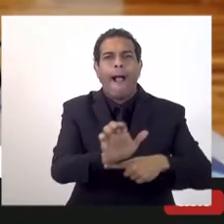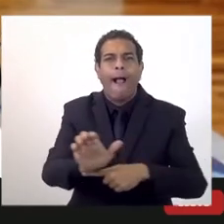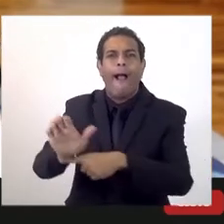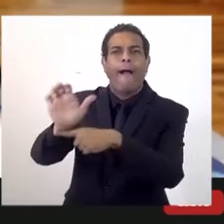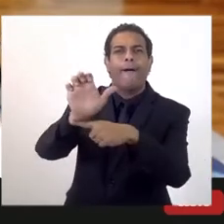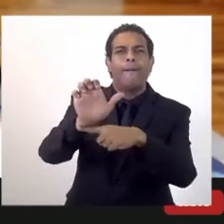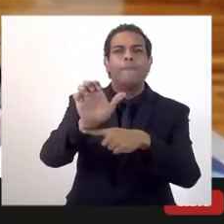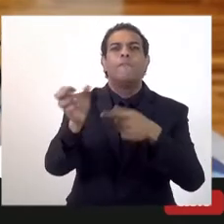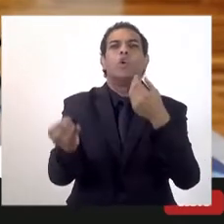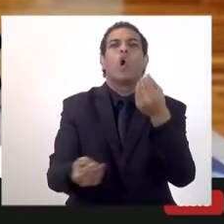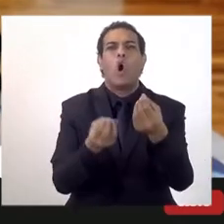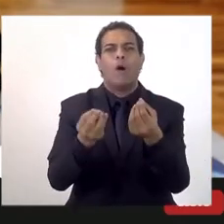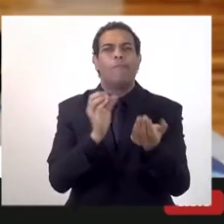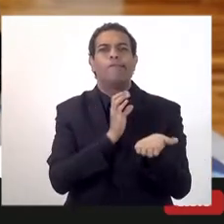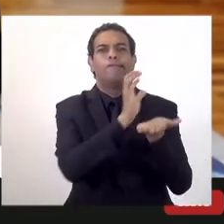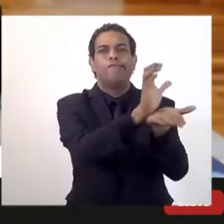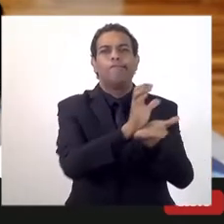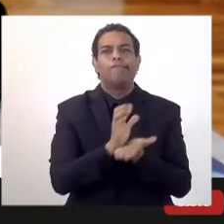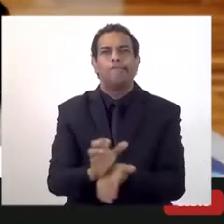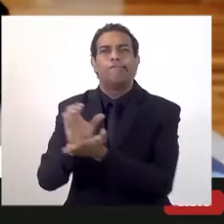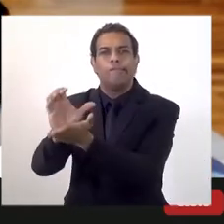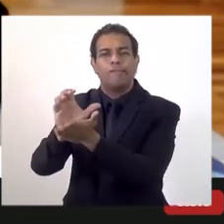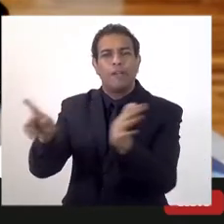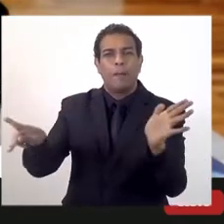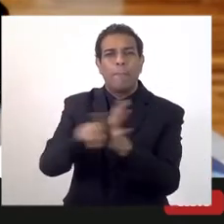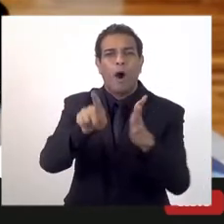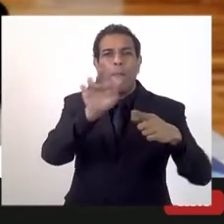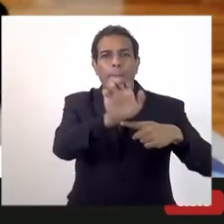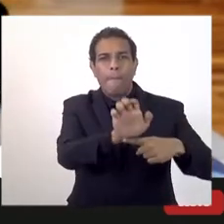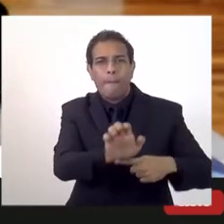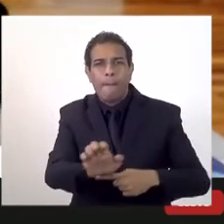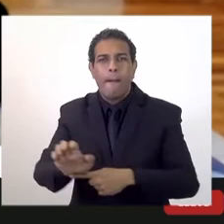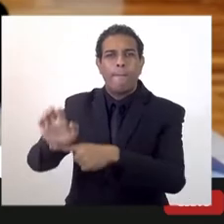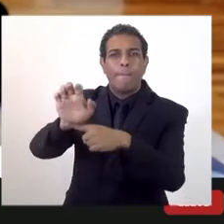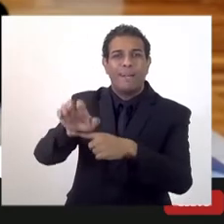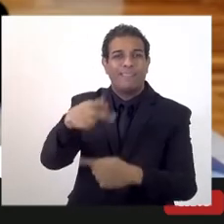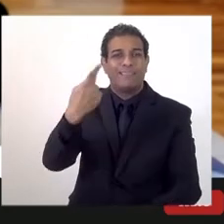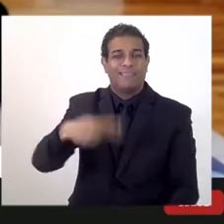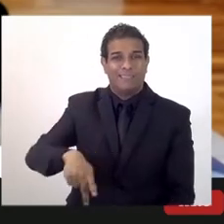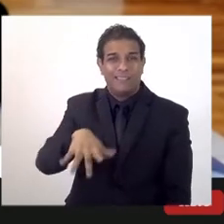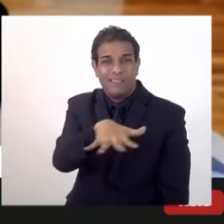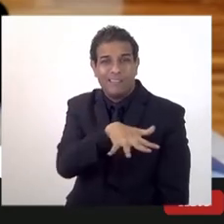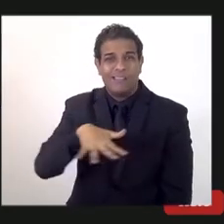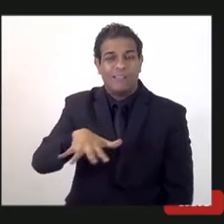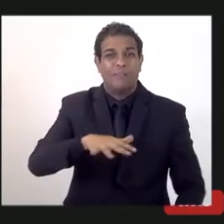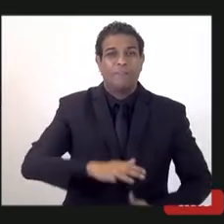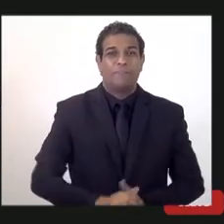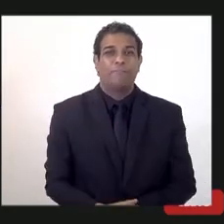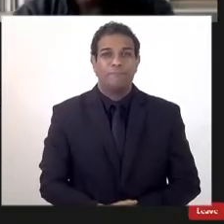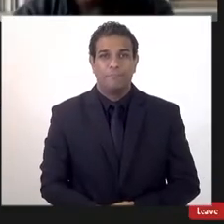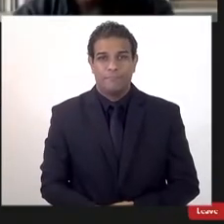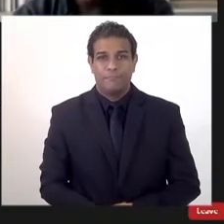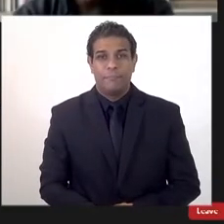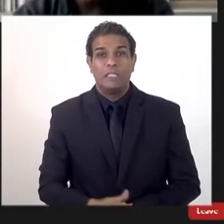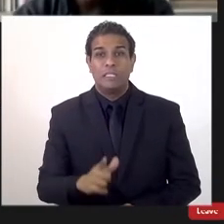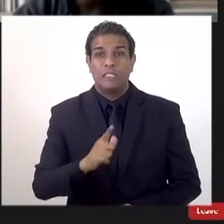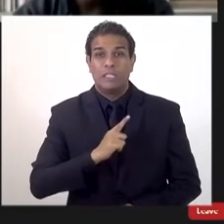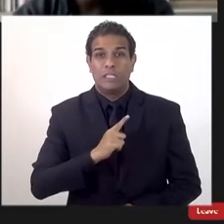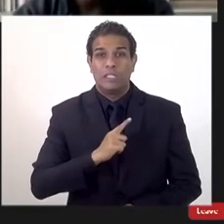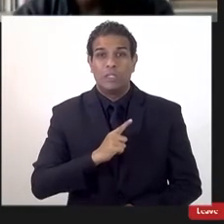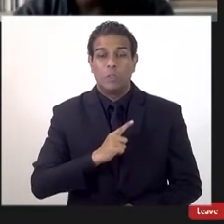para onde vamos fazer esses investimentos. Nesse instante, nós estamos discutindo um texto de um projeto de lei.